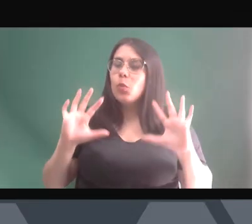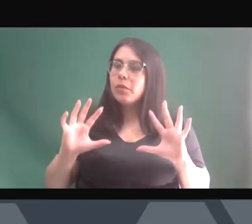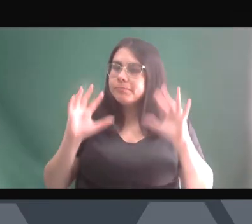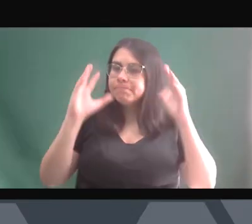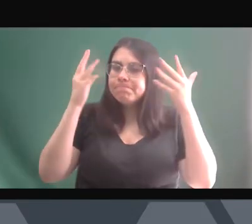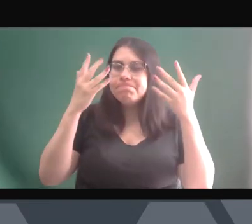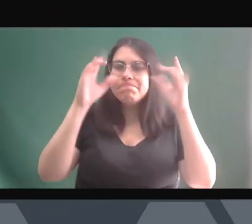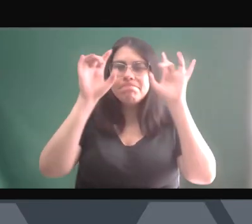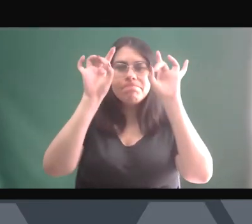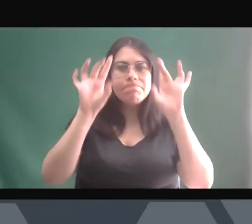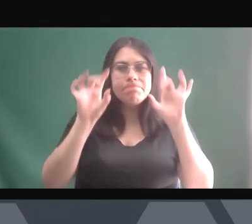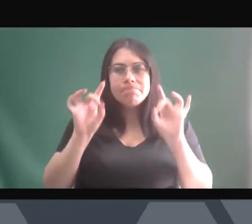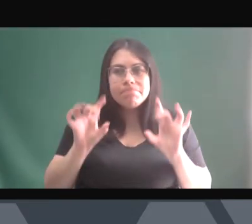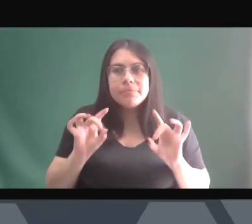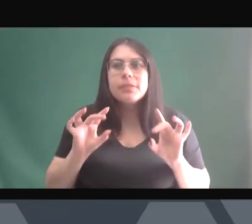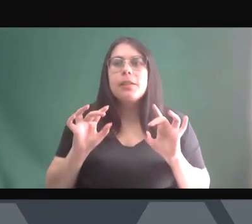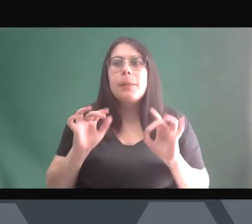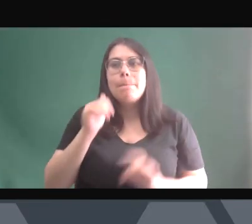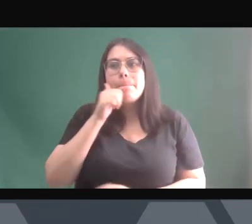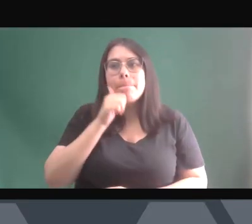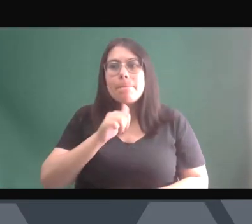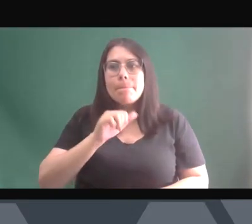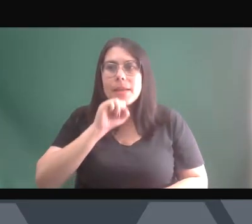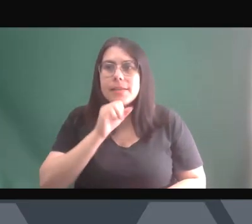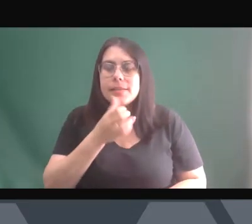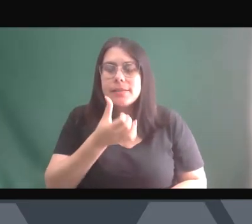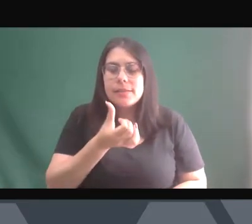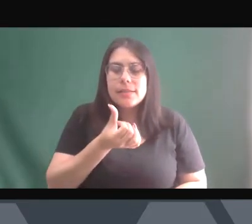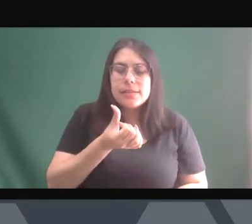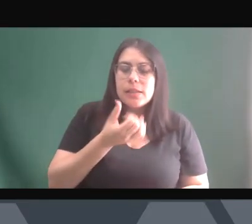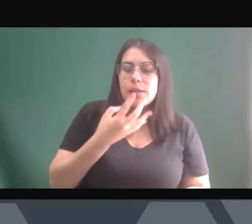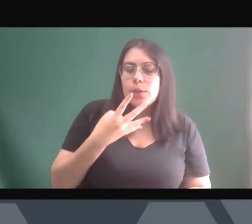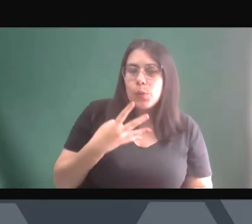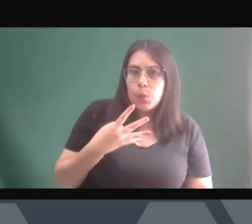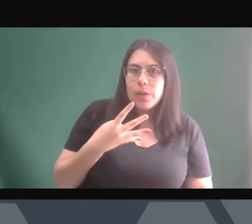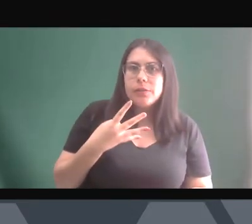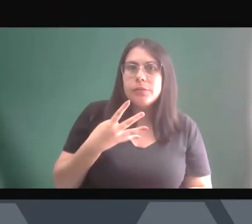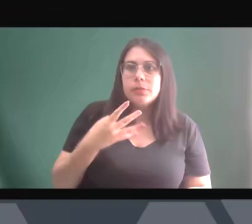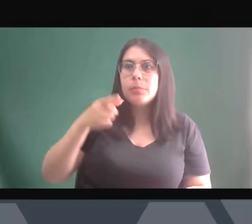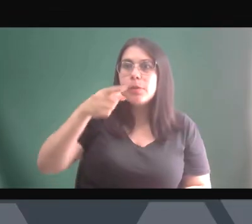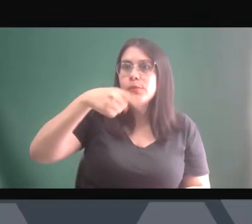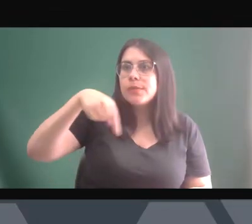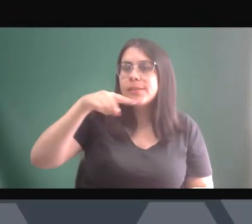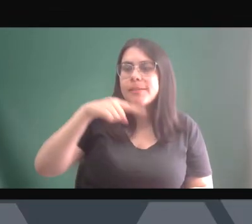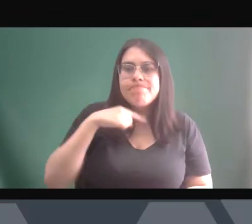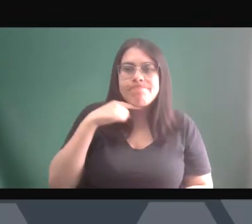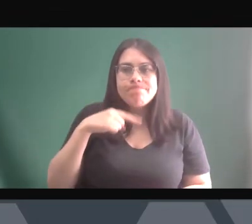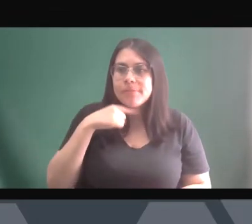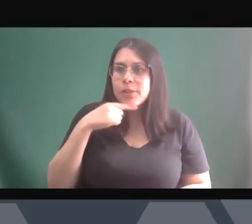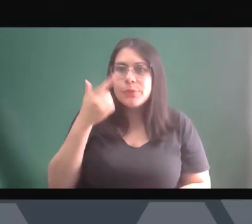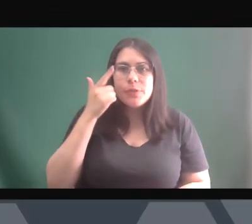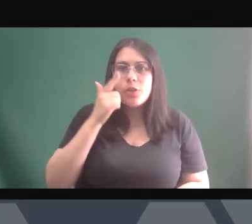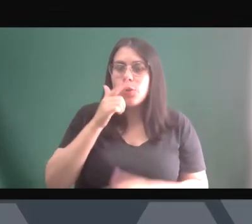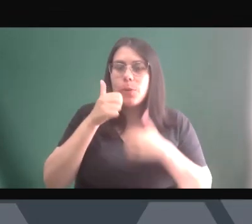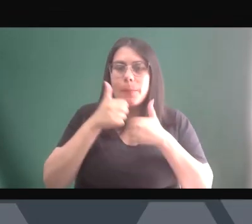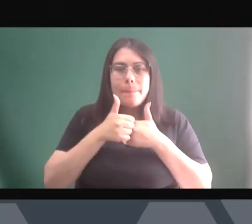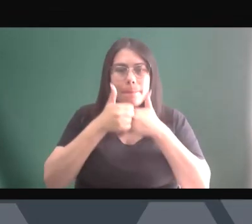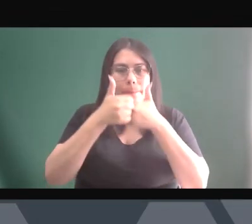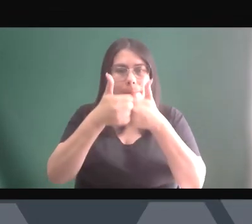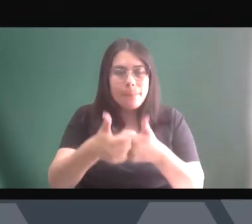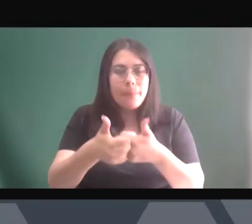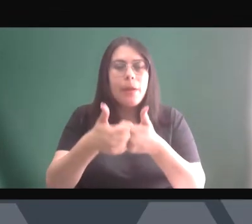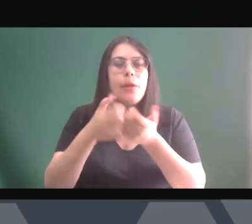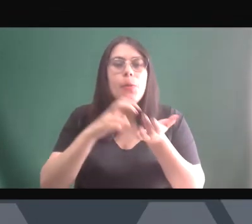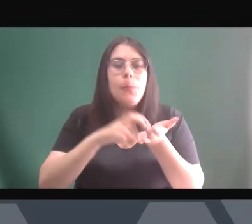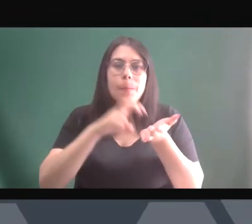sobre as mães de 64, para aqueles que não tiveram oportunidade de acompanhar, ele